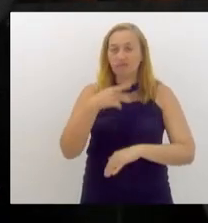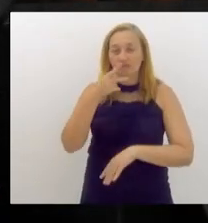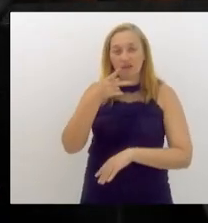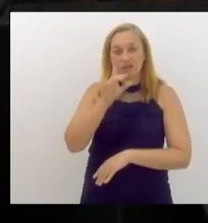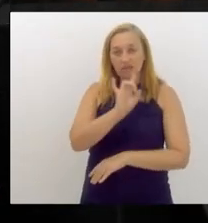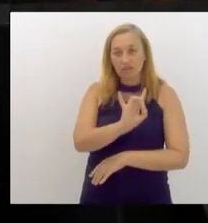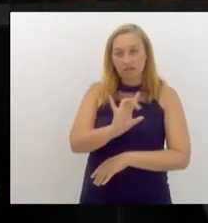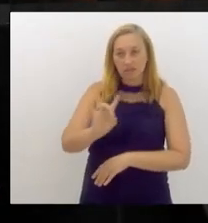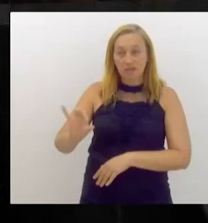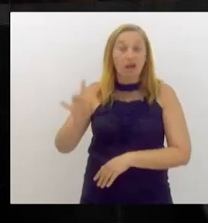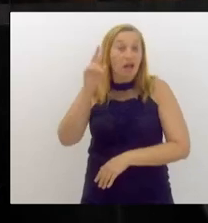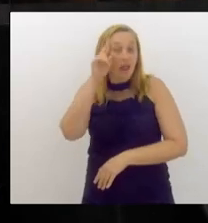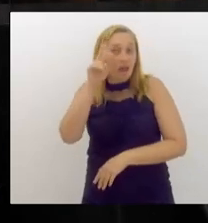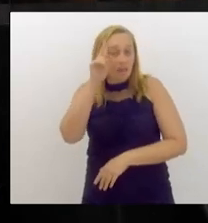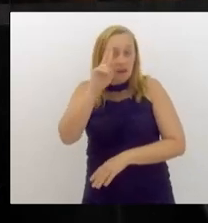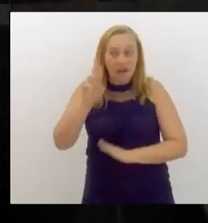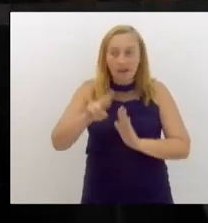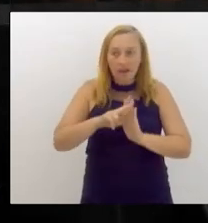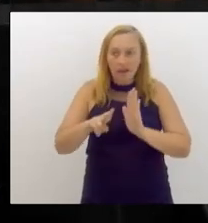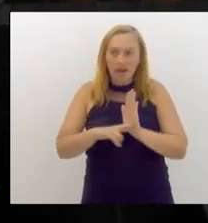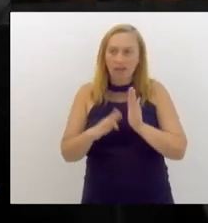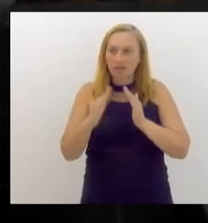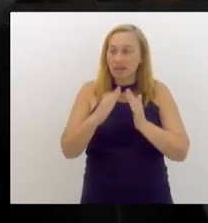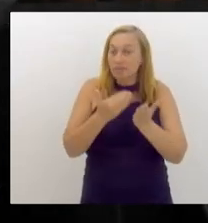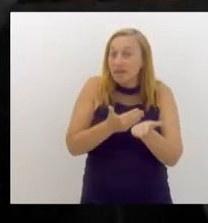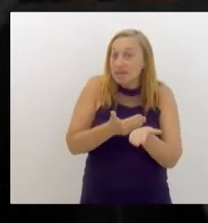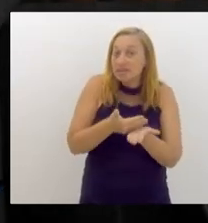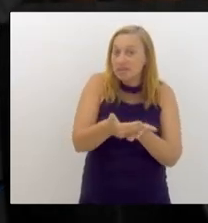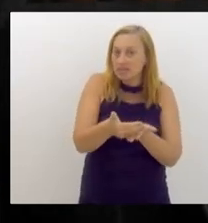lembrar que o regimento interno diz que, para começar